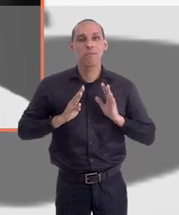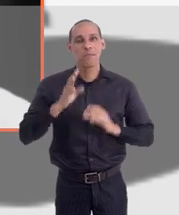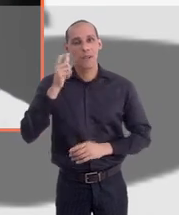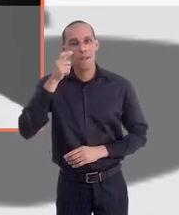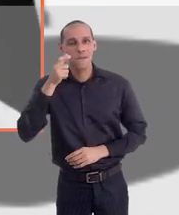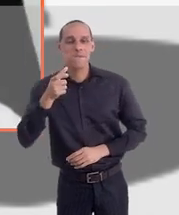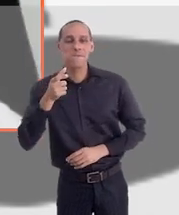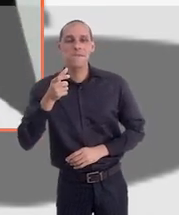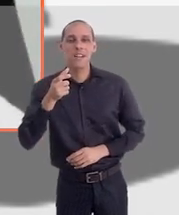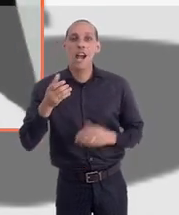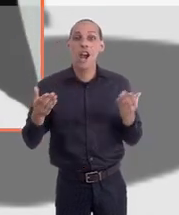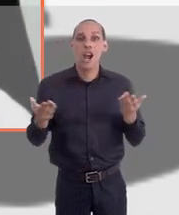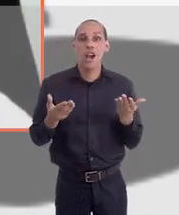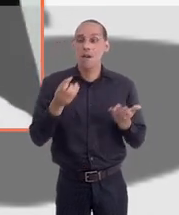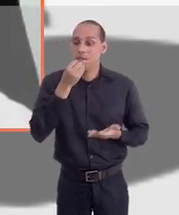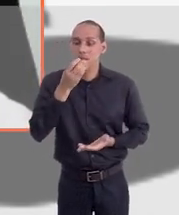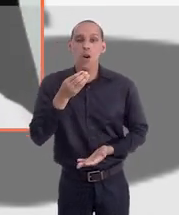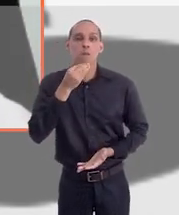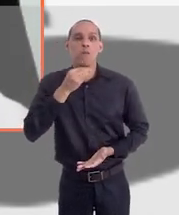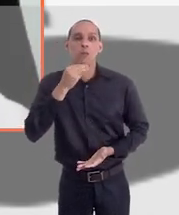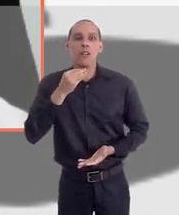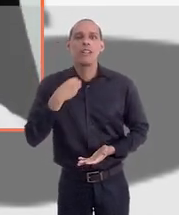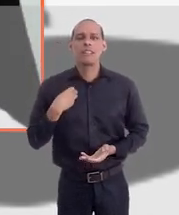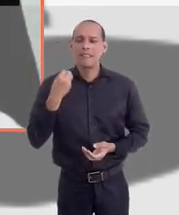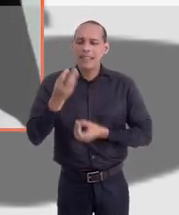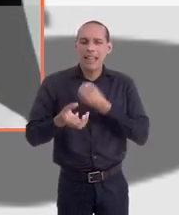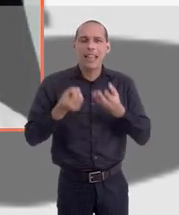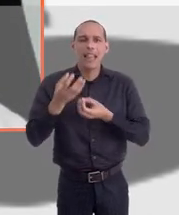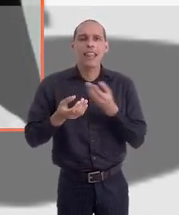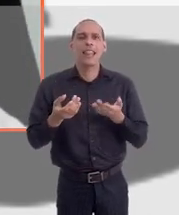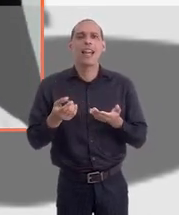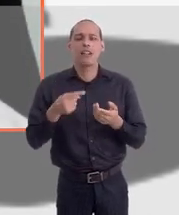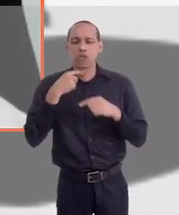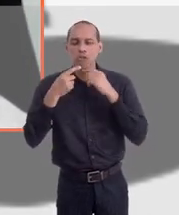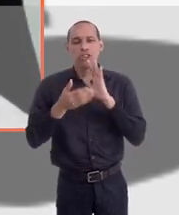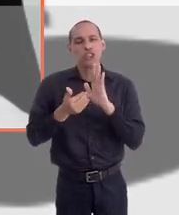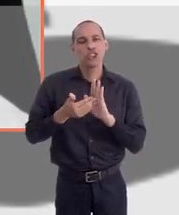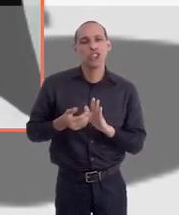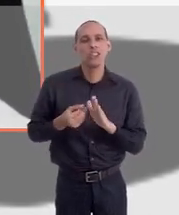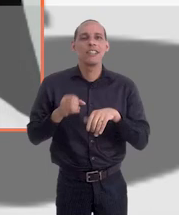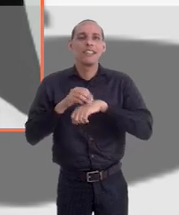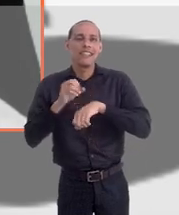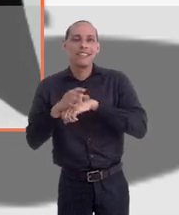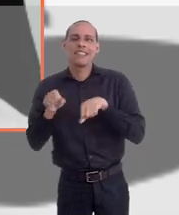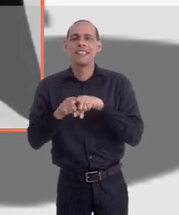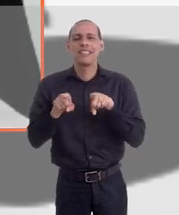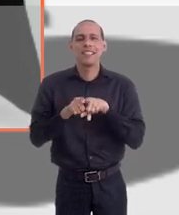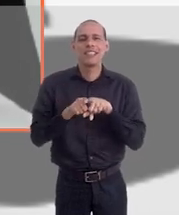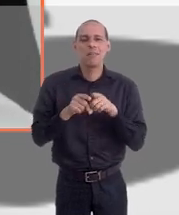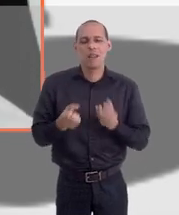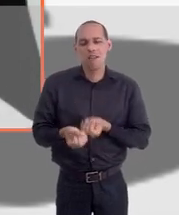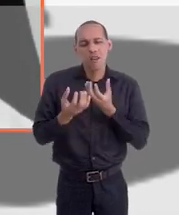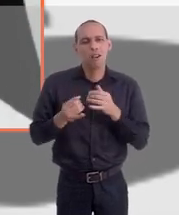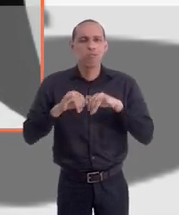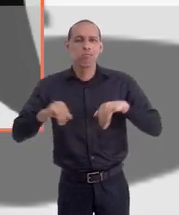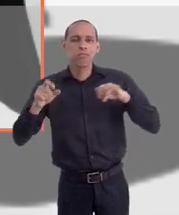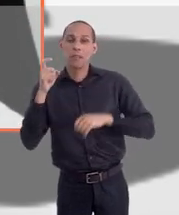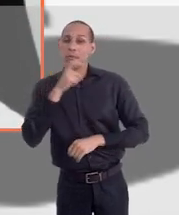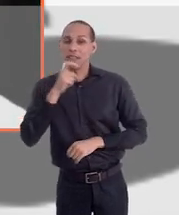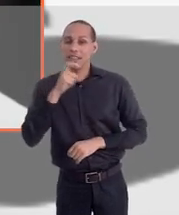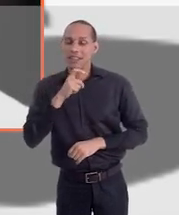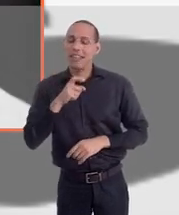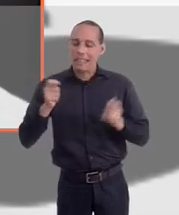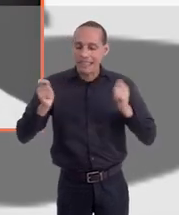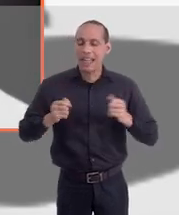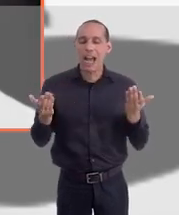oportunidade estar aí sanando as dúvidas, principalmente do concurseiro, que hoje em dia tem muitas notícias que não batem, não é verdadeiro.